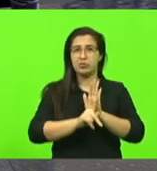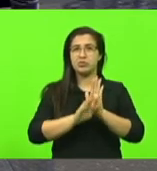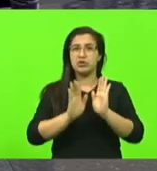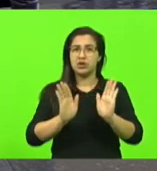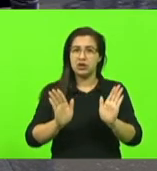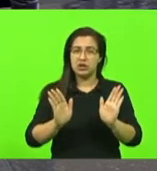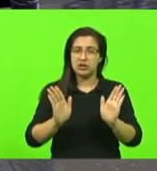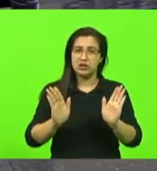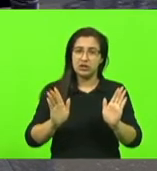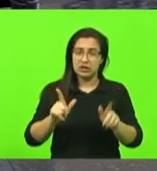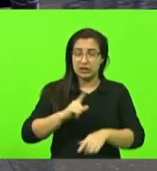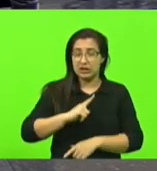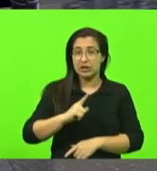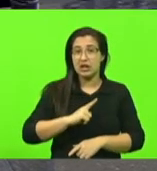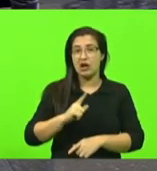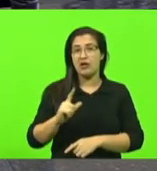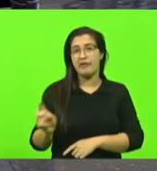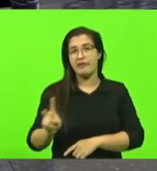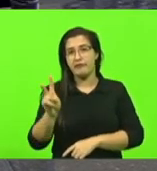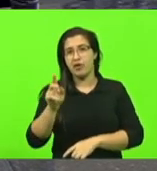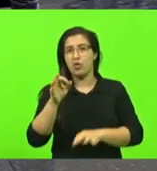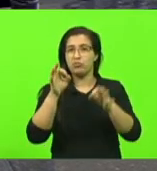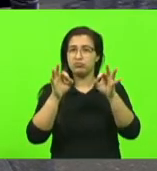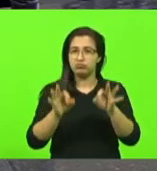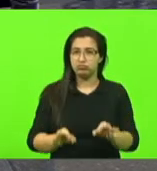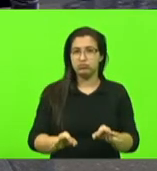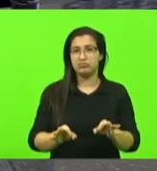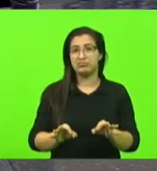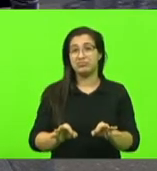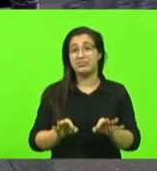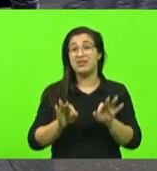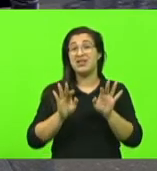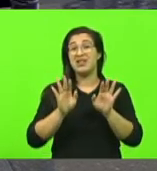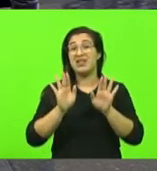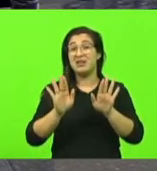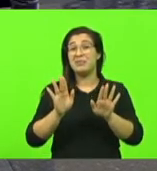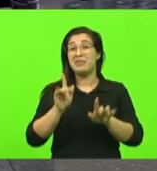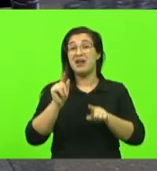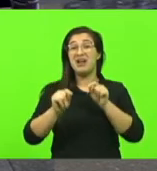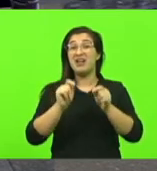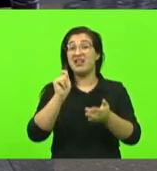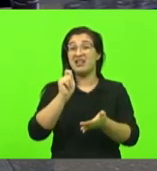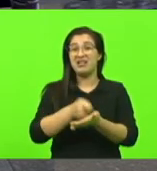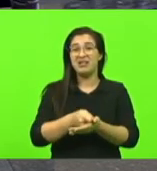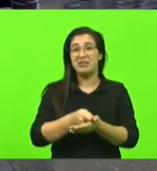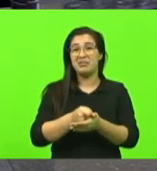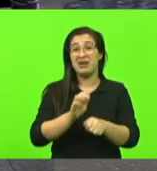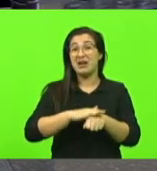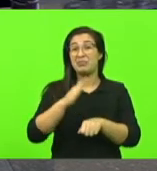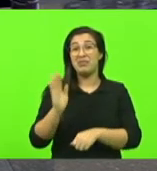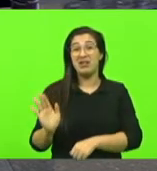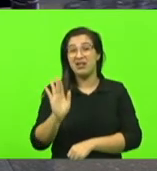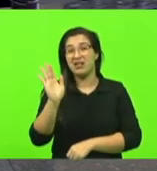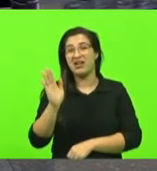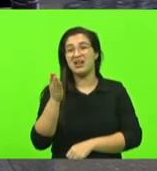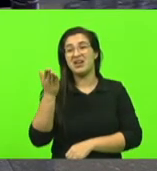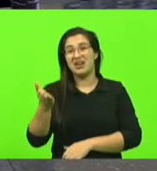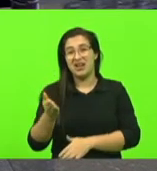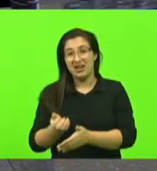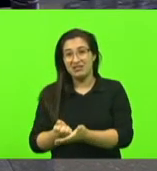um preço justo e sempre quem paga a conta mais cara é aquele último que vai que vai consumir